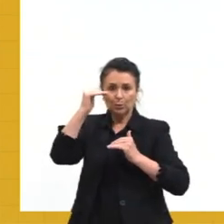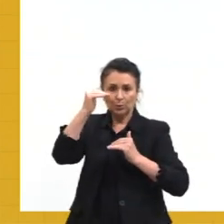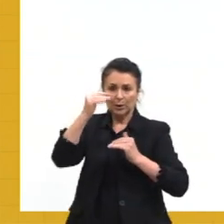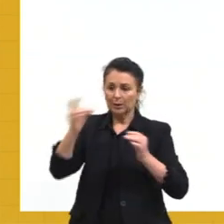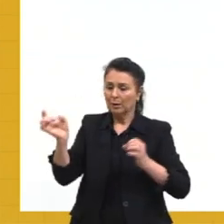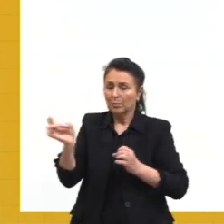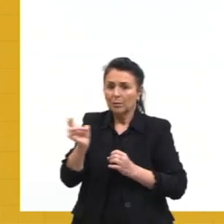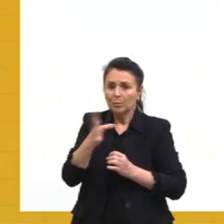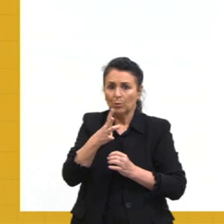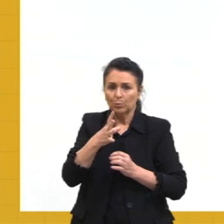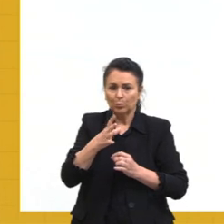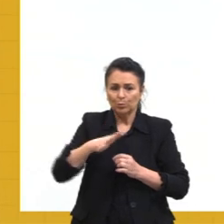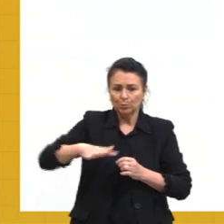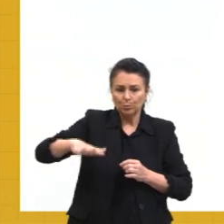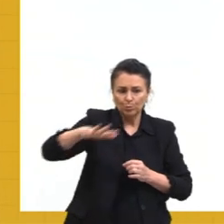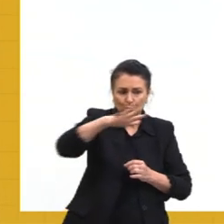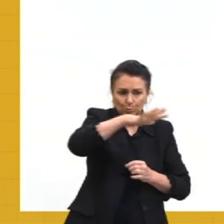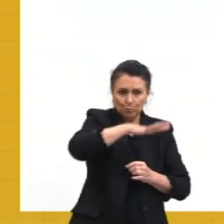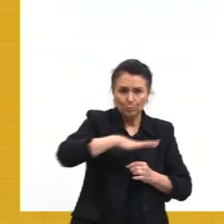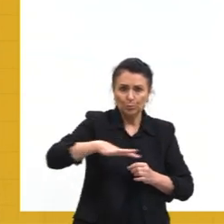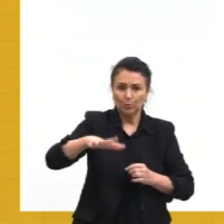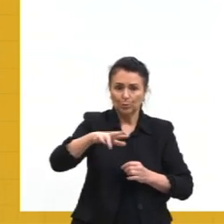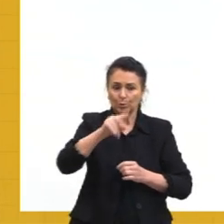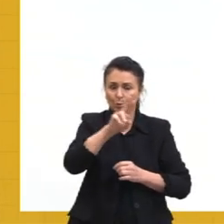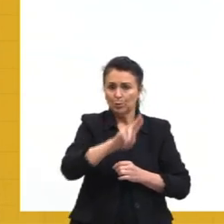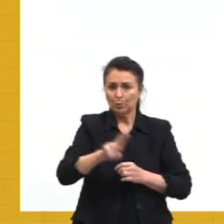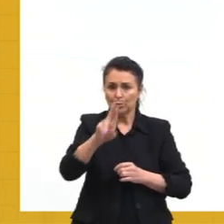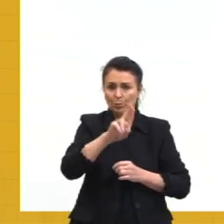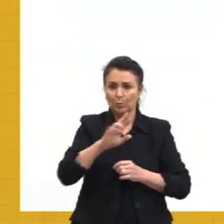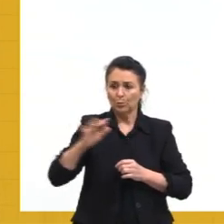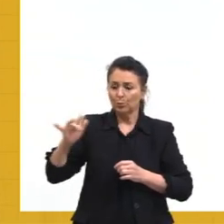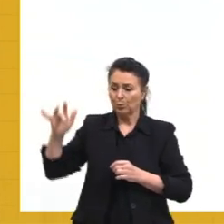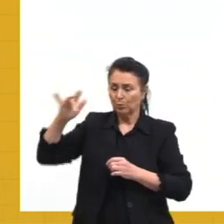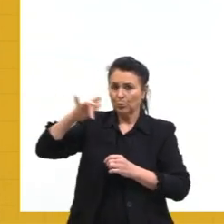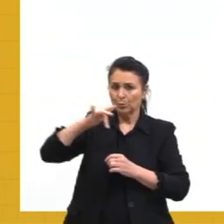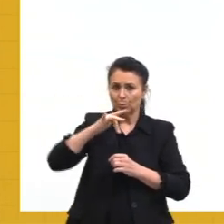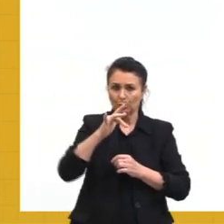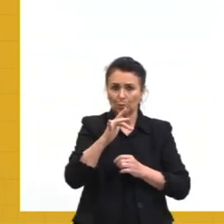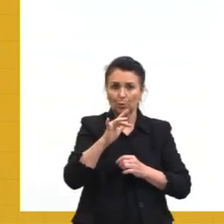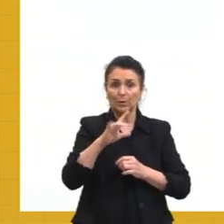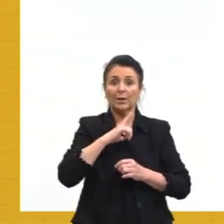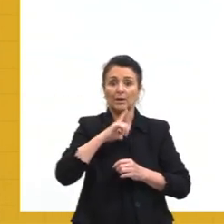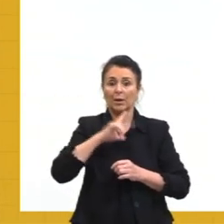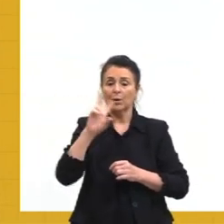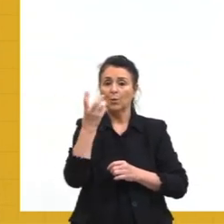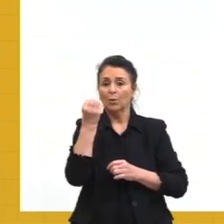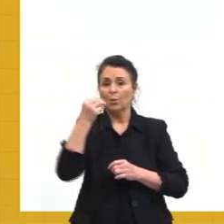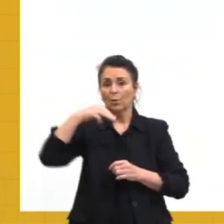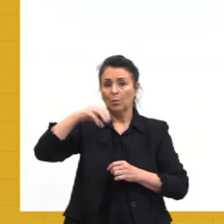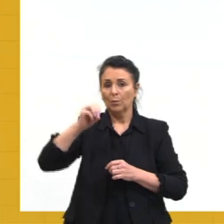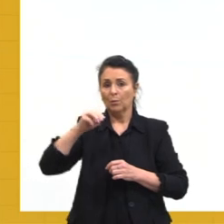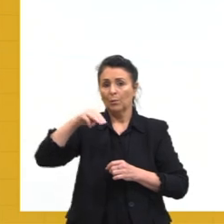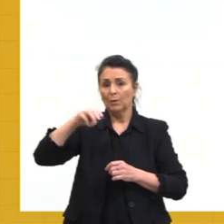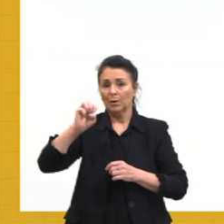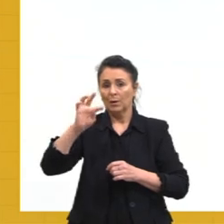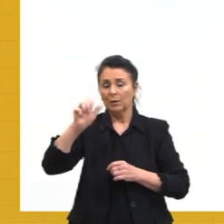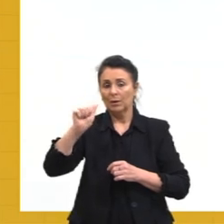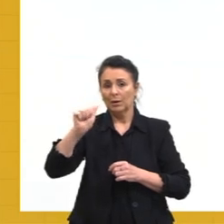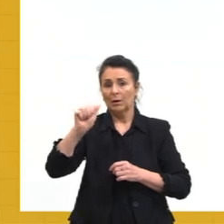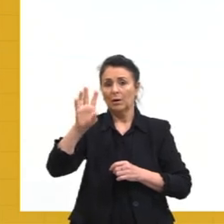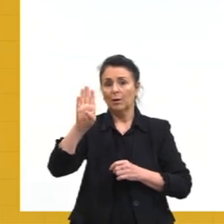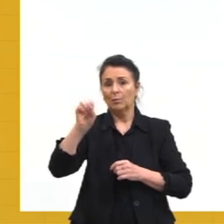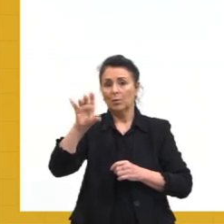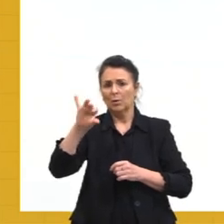diversos hábitos. Os insetos com holometabolia pertencem às ordens mais